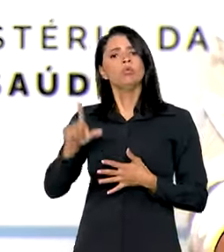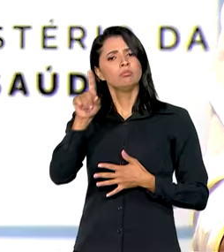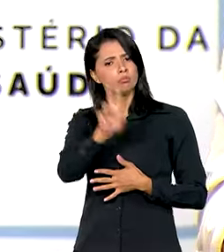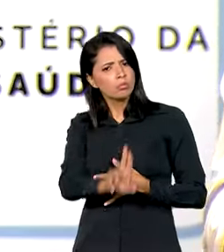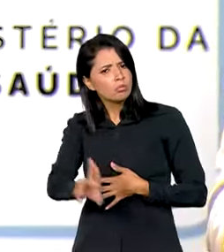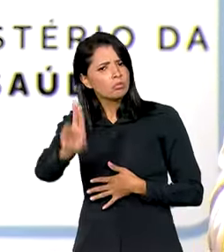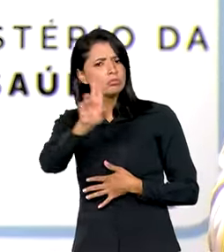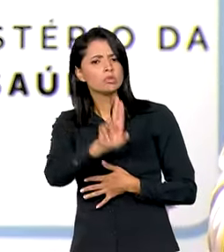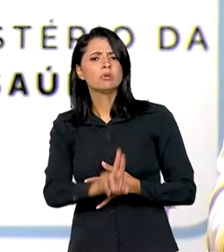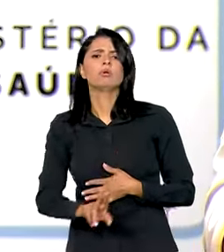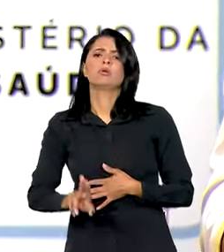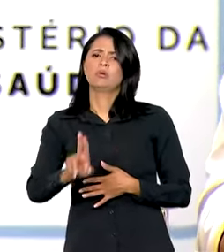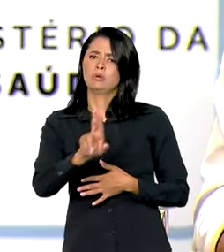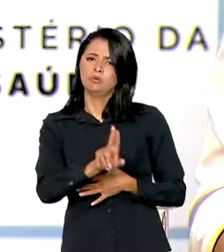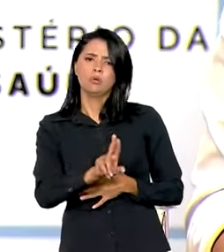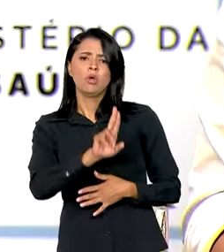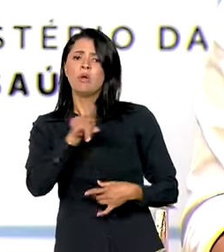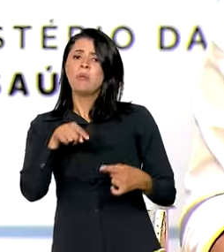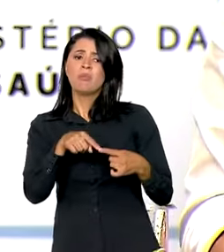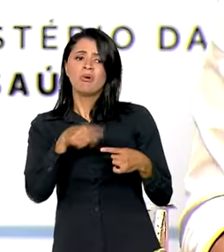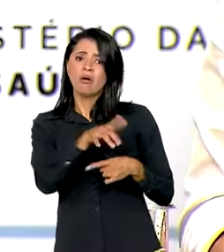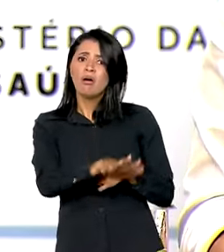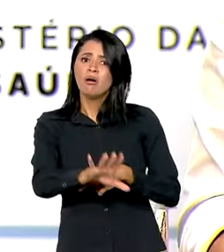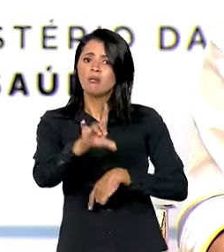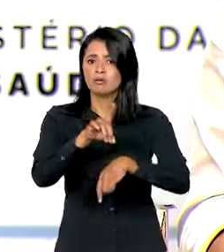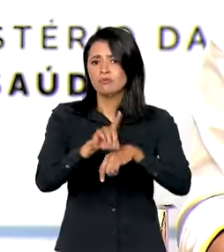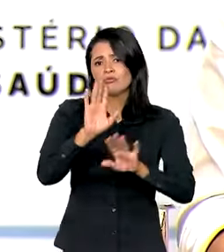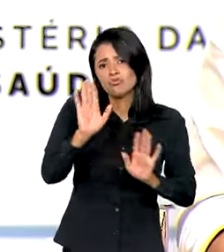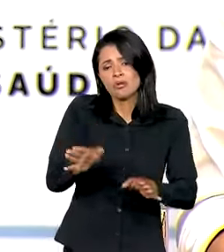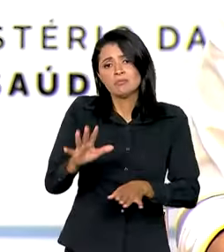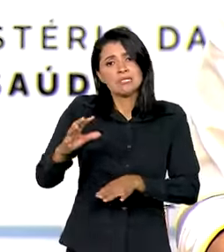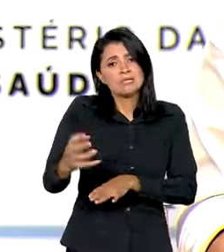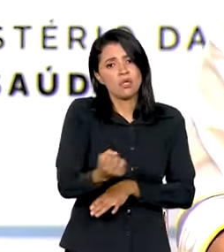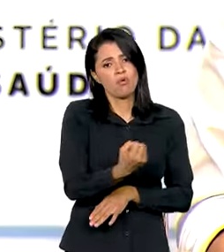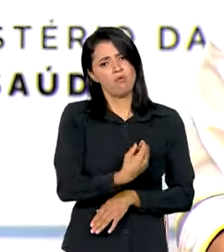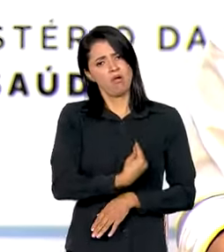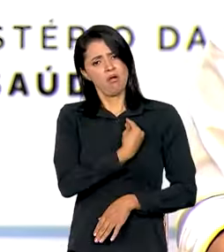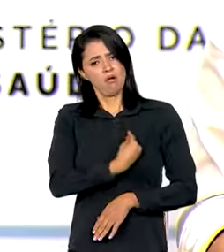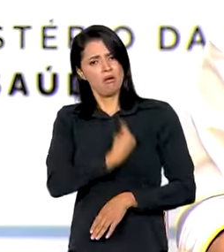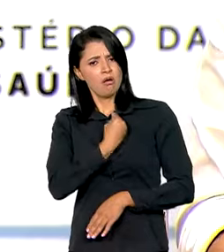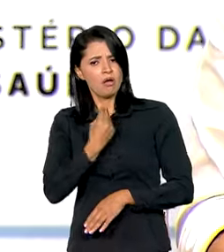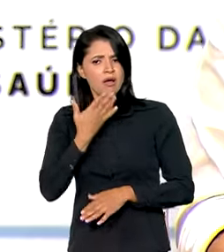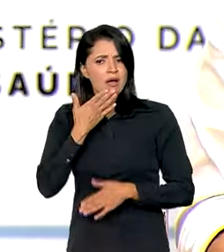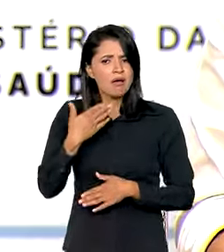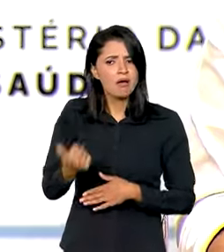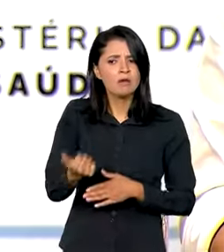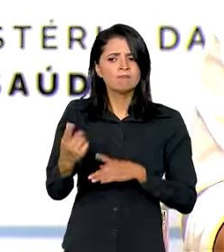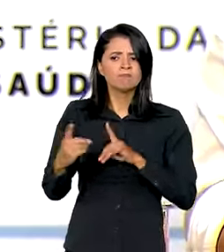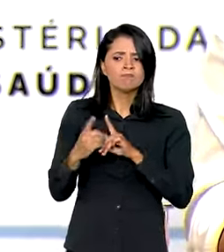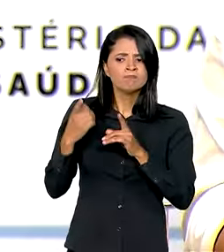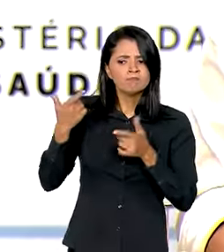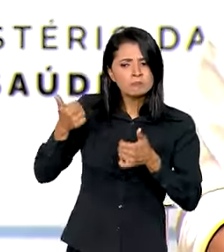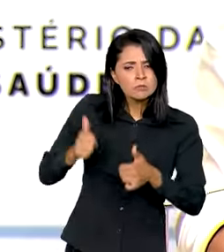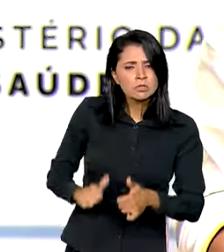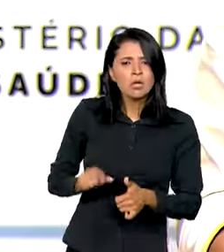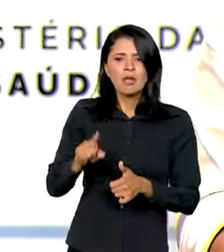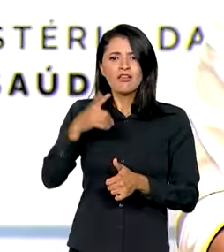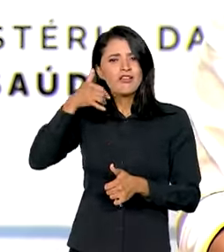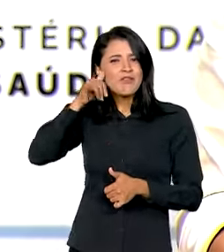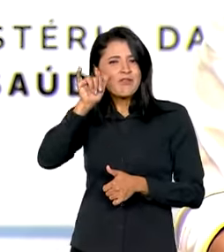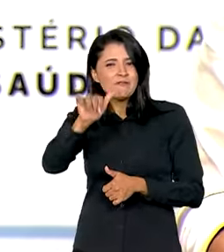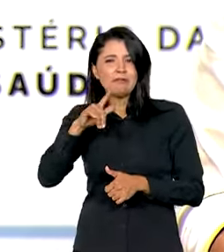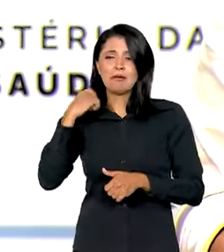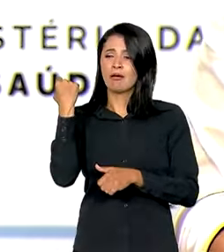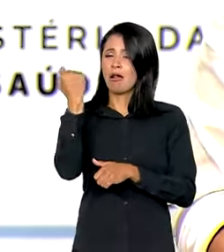utilizados para isso que eu falei. Salvar vidas, abordagem clínica, evitar os